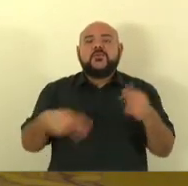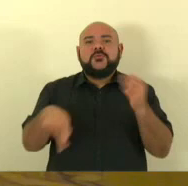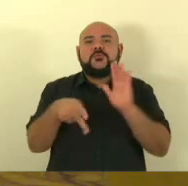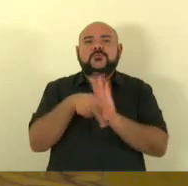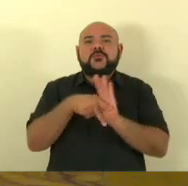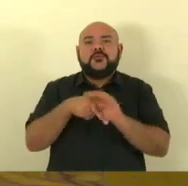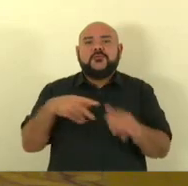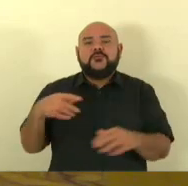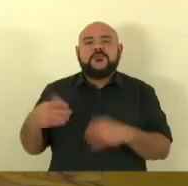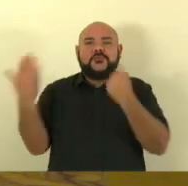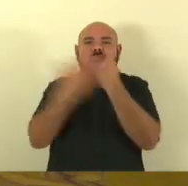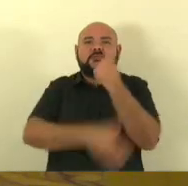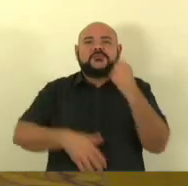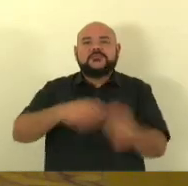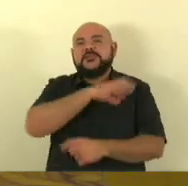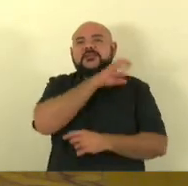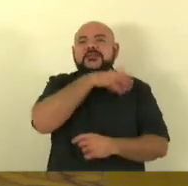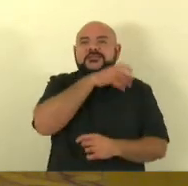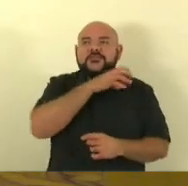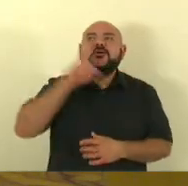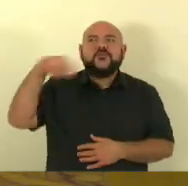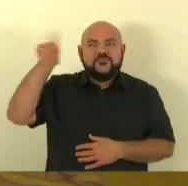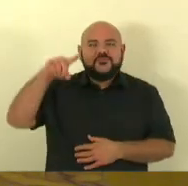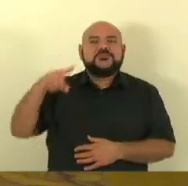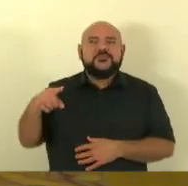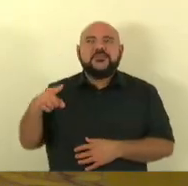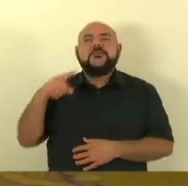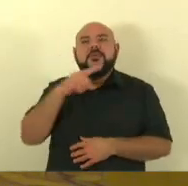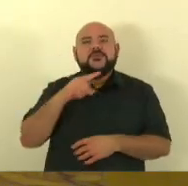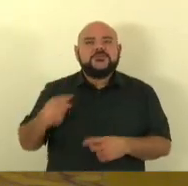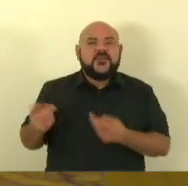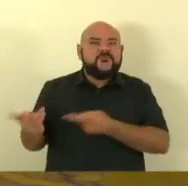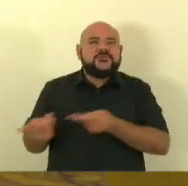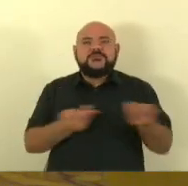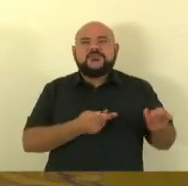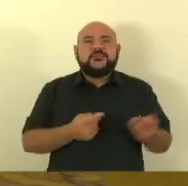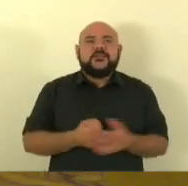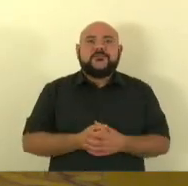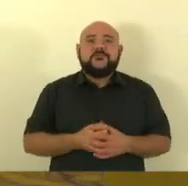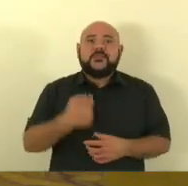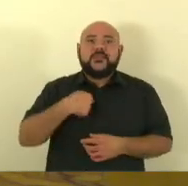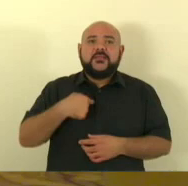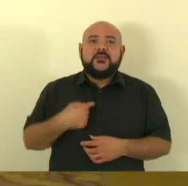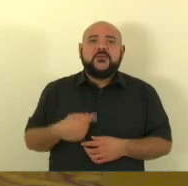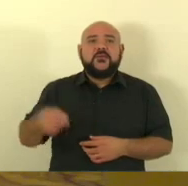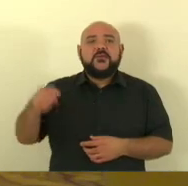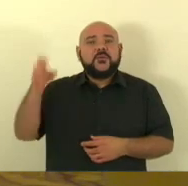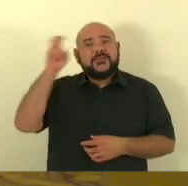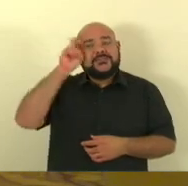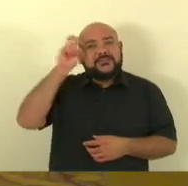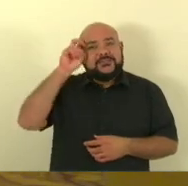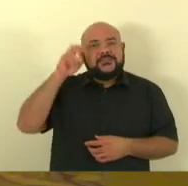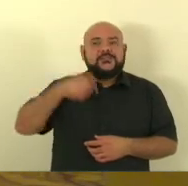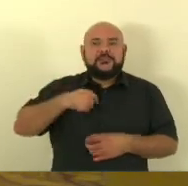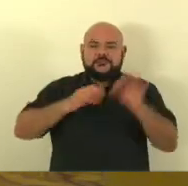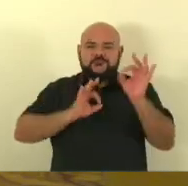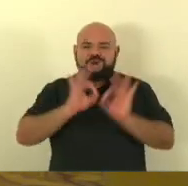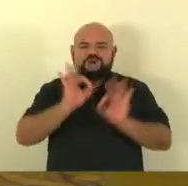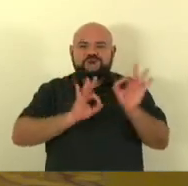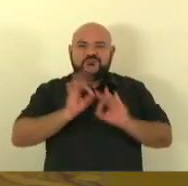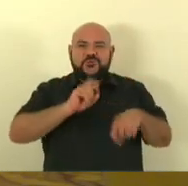Animal vá lá visite eu vou estar toda quinta-feira estou definindo o horário se de manhã ou à tarde